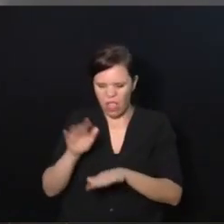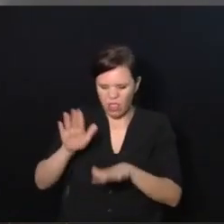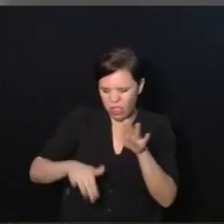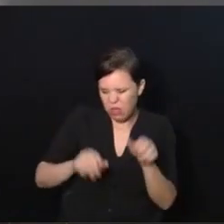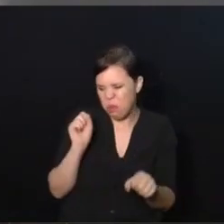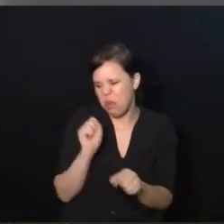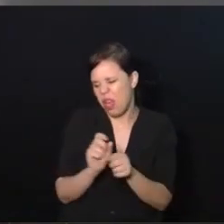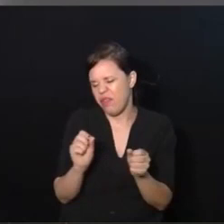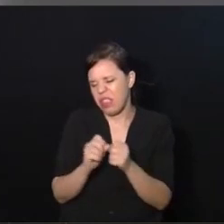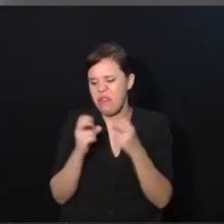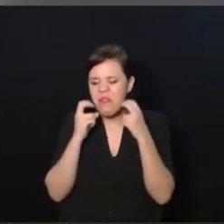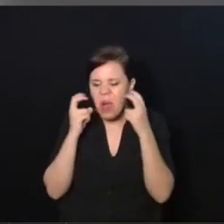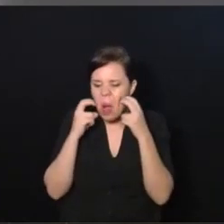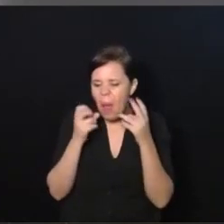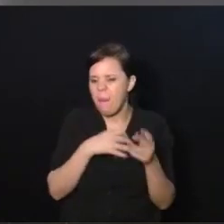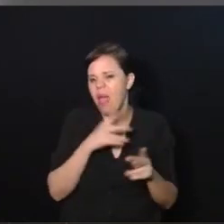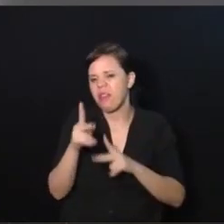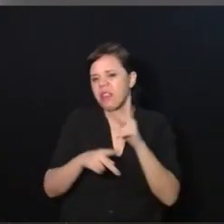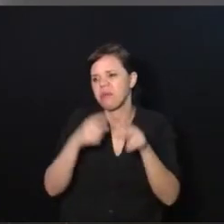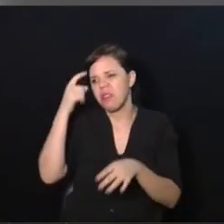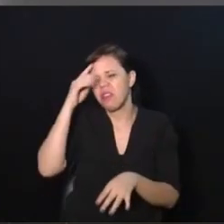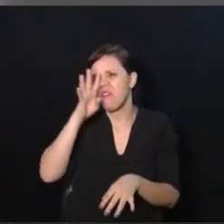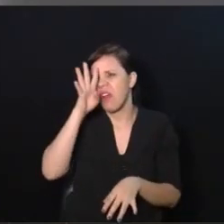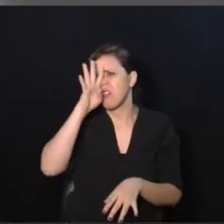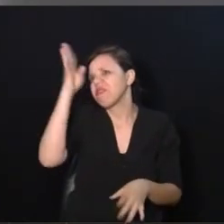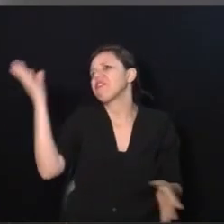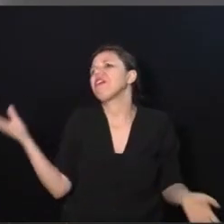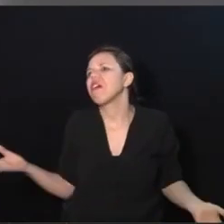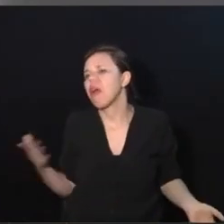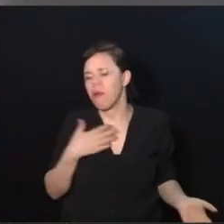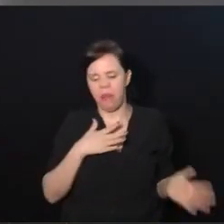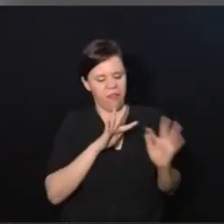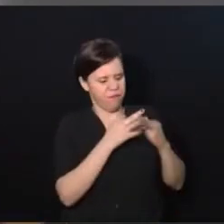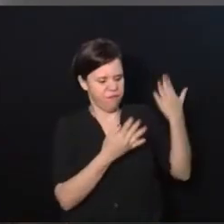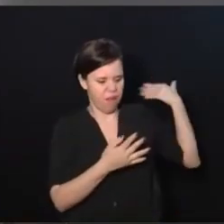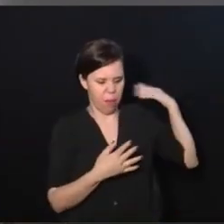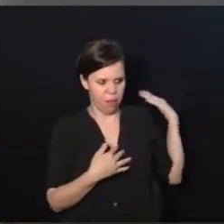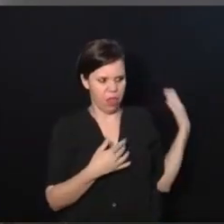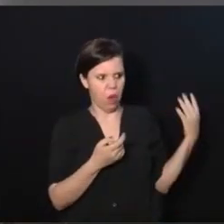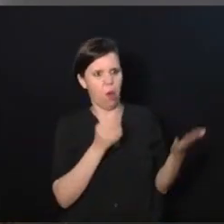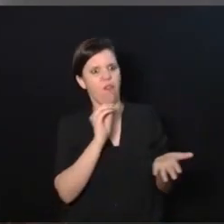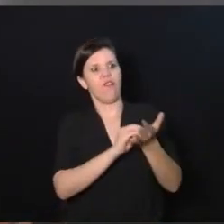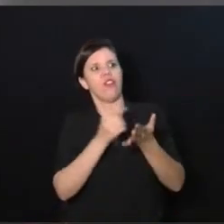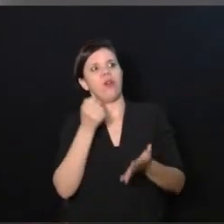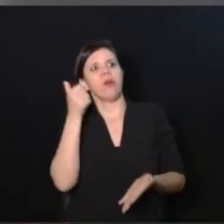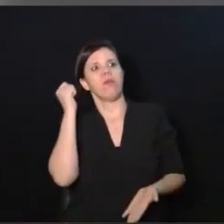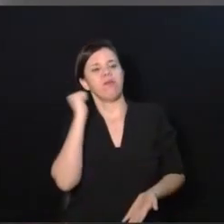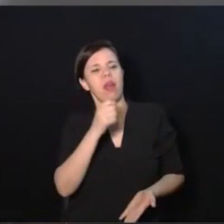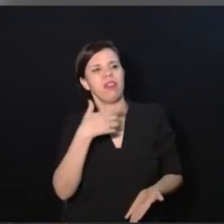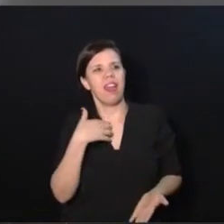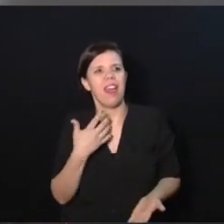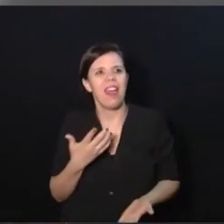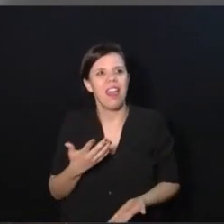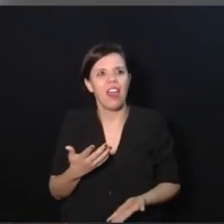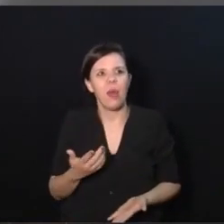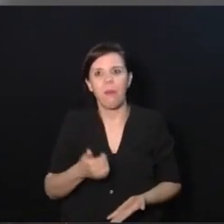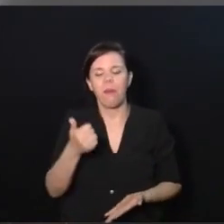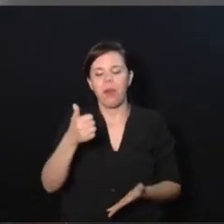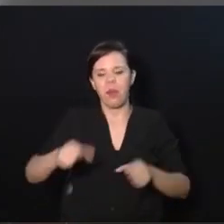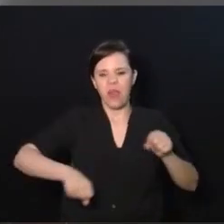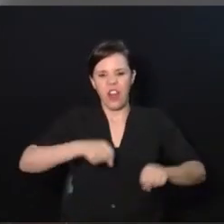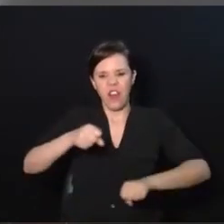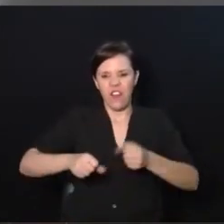com medo, com vergonha do que os outros vão pensar. Os meus pais só faltaram me matar quando eu dei o primeiro velotrol para a minha filha.